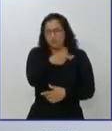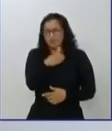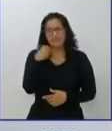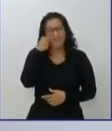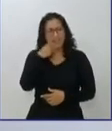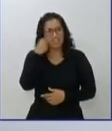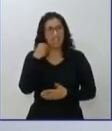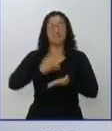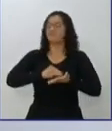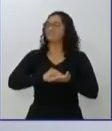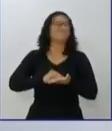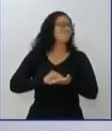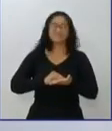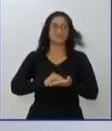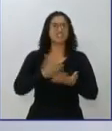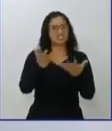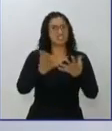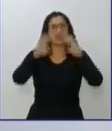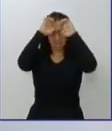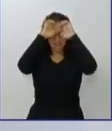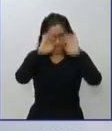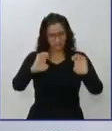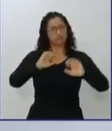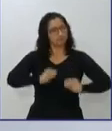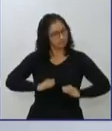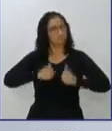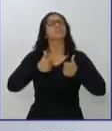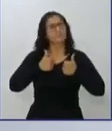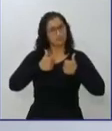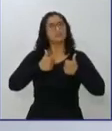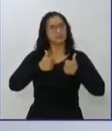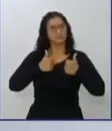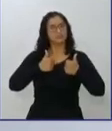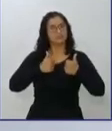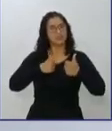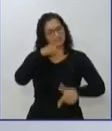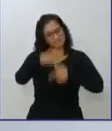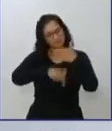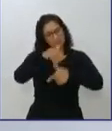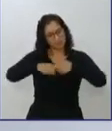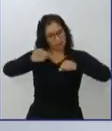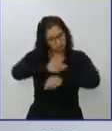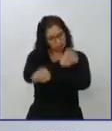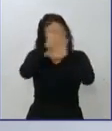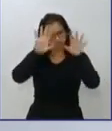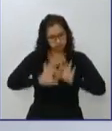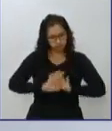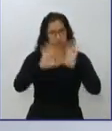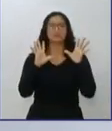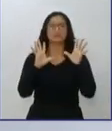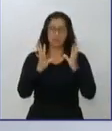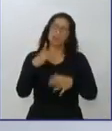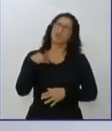queremos é atitude, ética, é transparência. E isso eu tenho certeza com mais de 20 anos de serviço e mais experiência legislativa